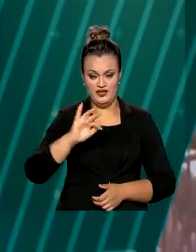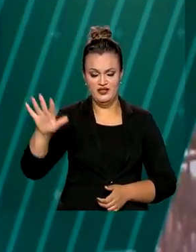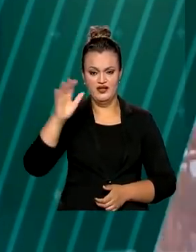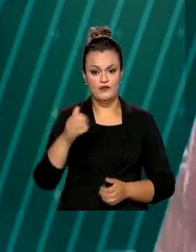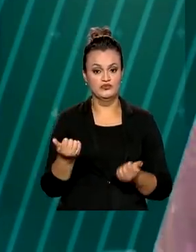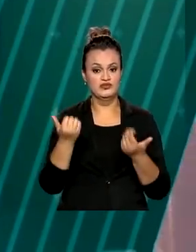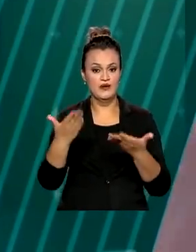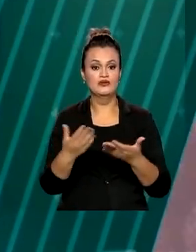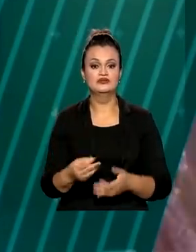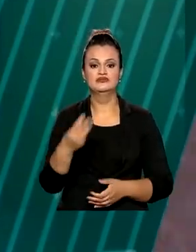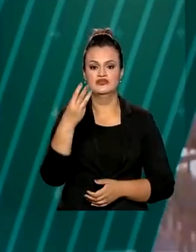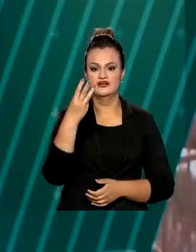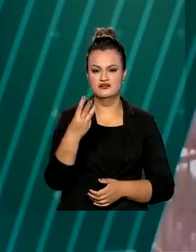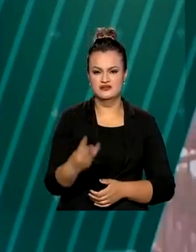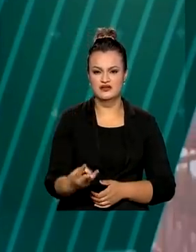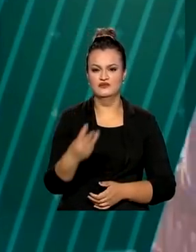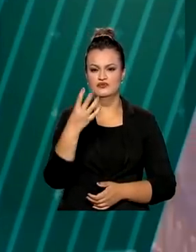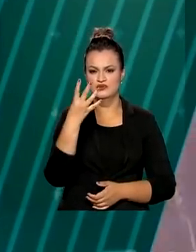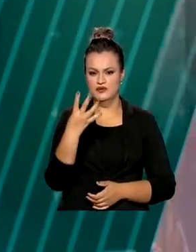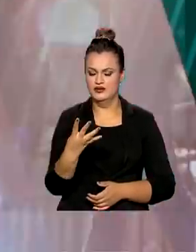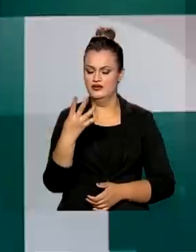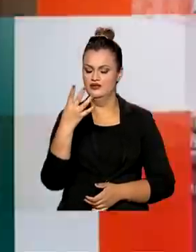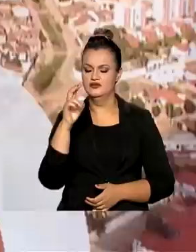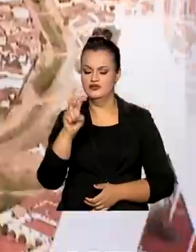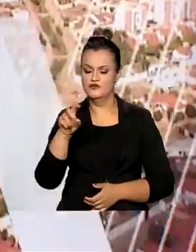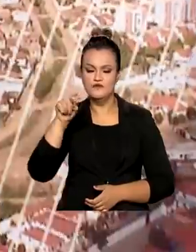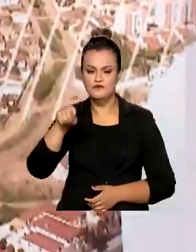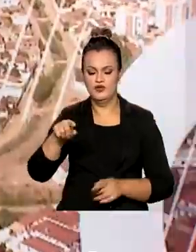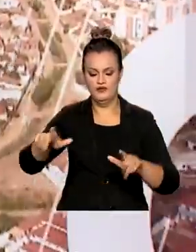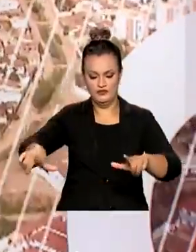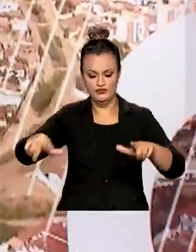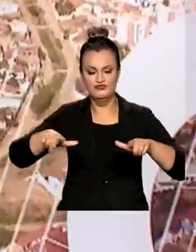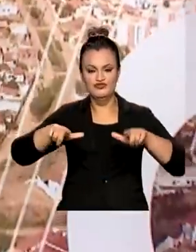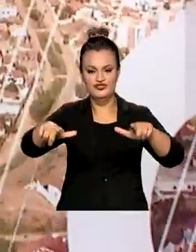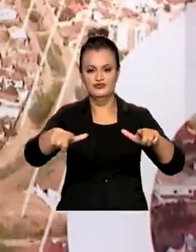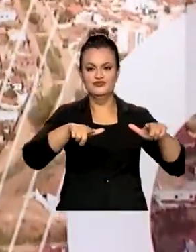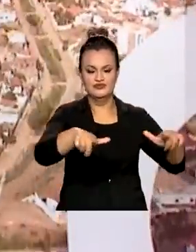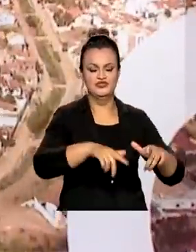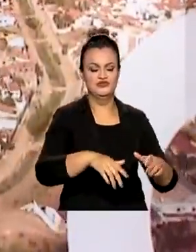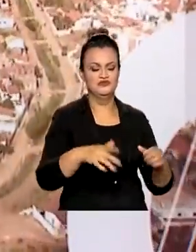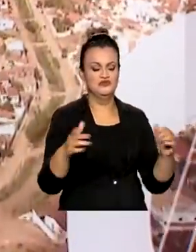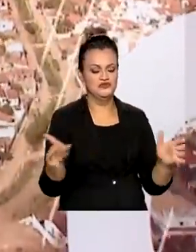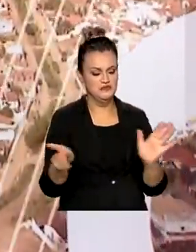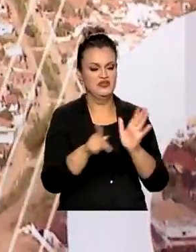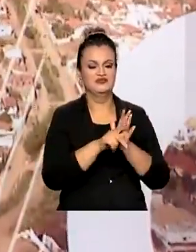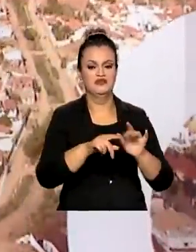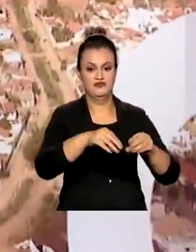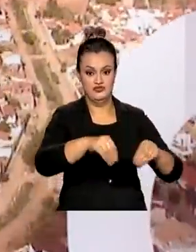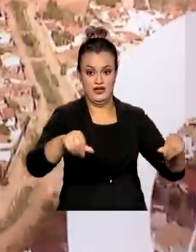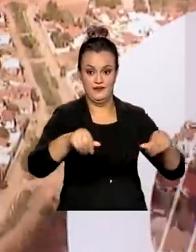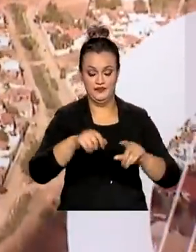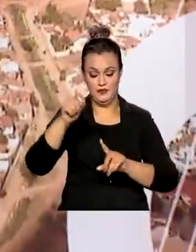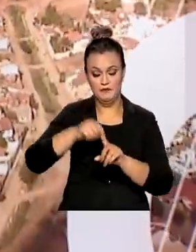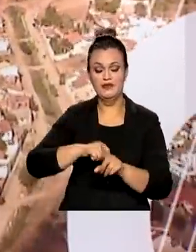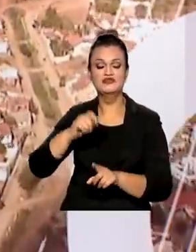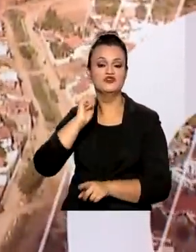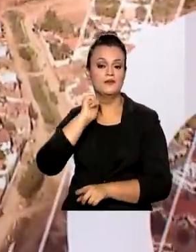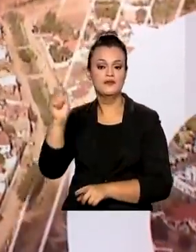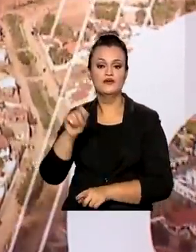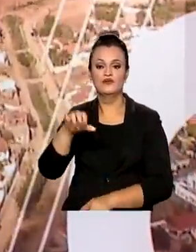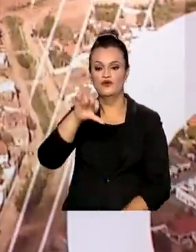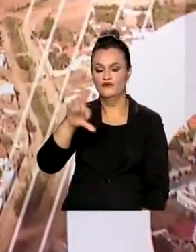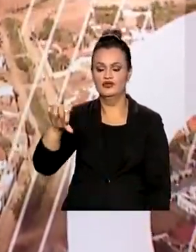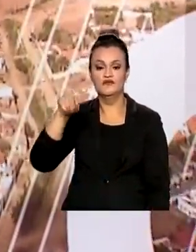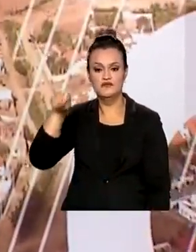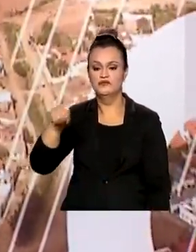345 mil títulos de propriedade rural em todo o país. Só neste mês de abril, foram emitidos 99 mil